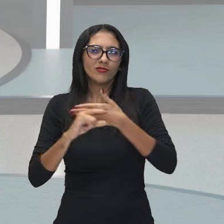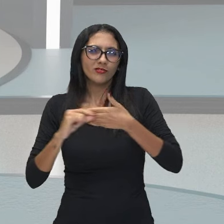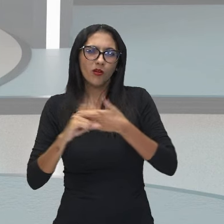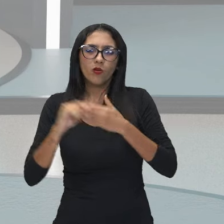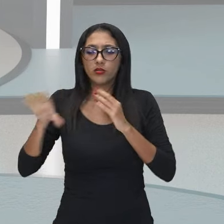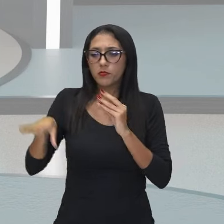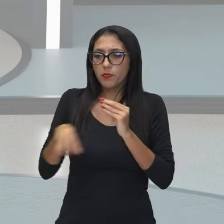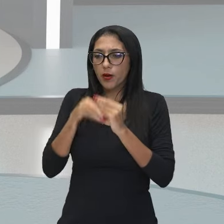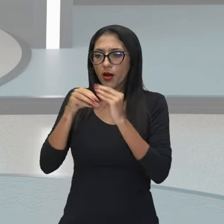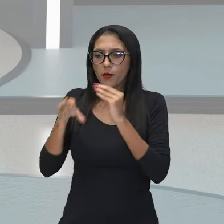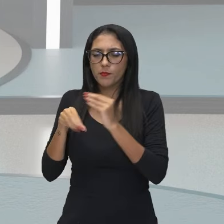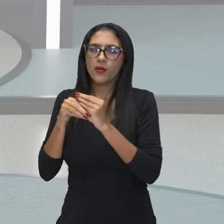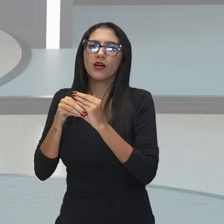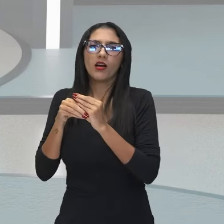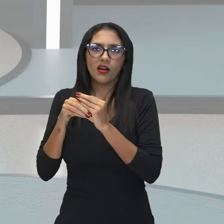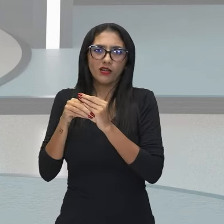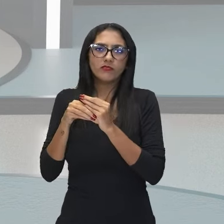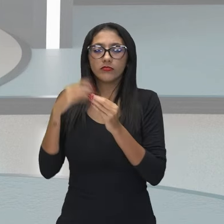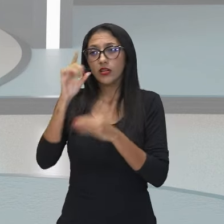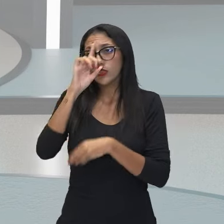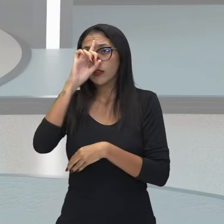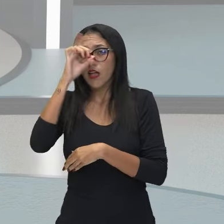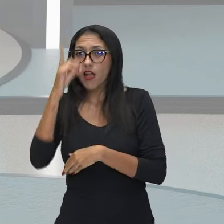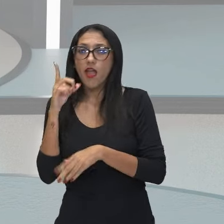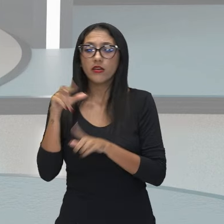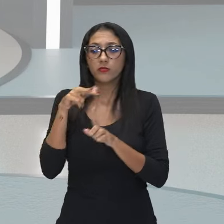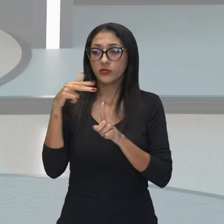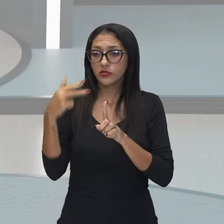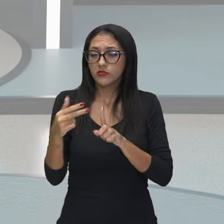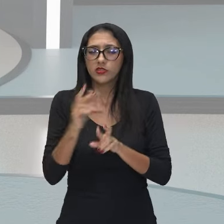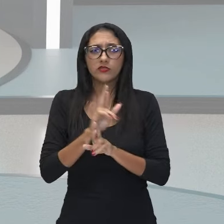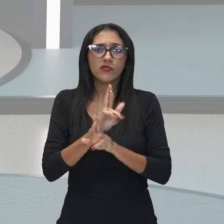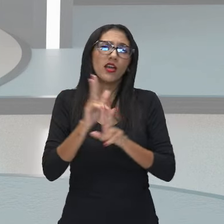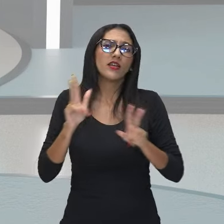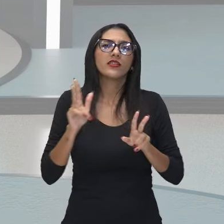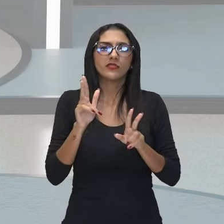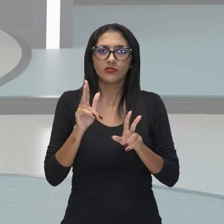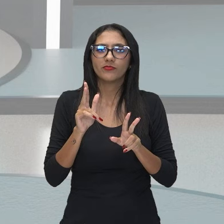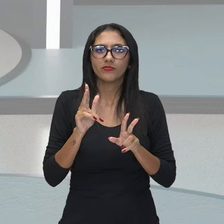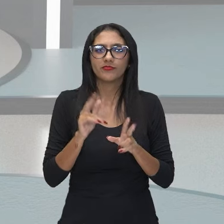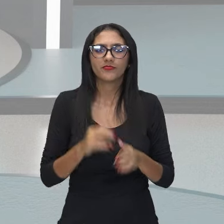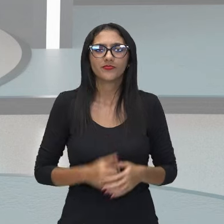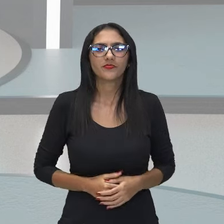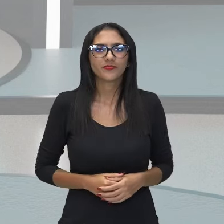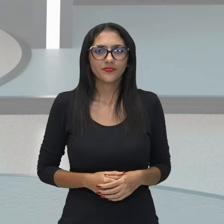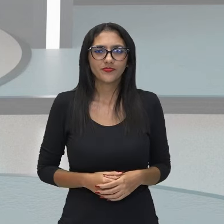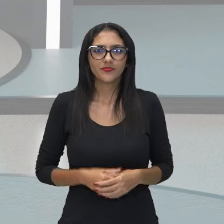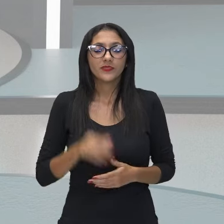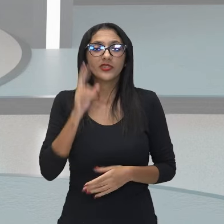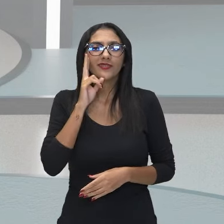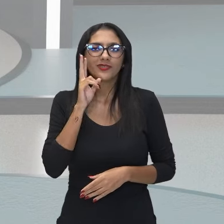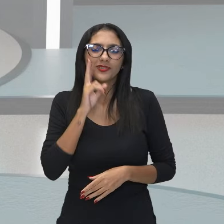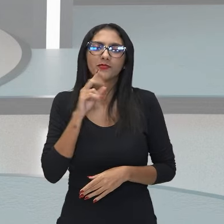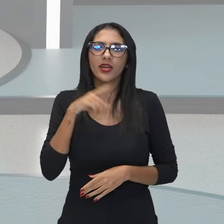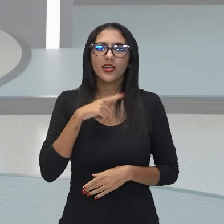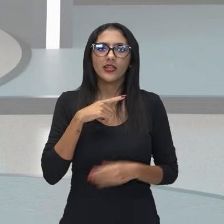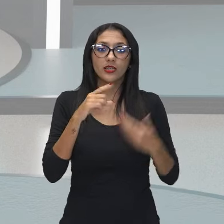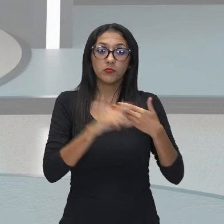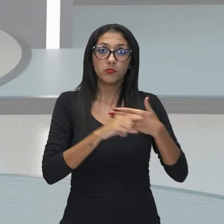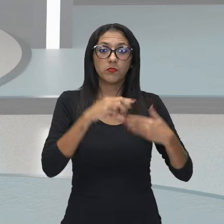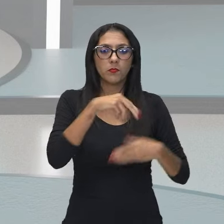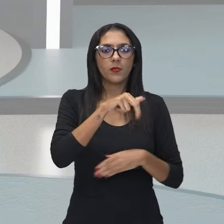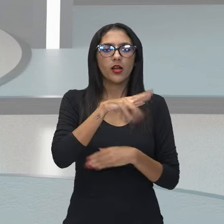continuando com o modernismo em novas vertentes, com novos olhares artísticos, tá bom? Então, como eu disse, foi um autor que